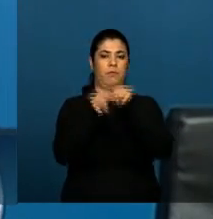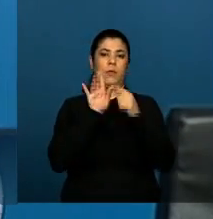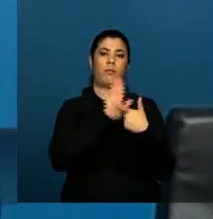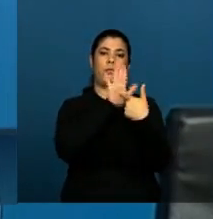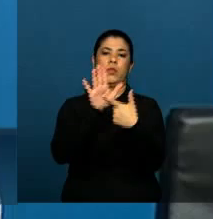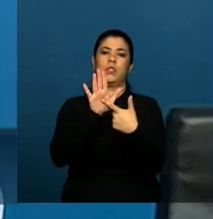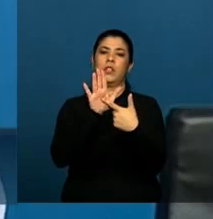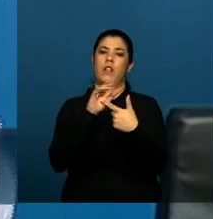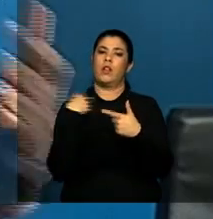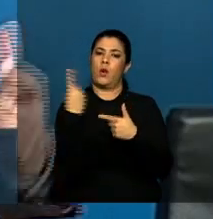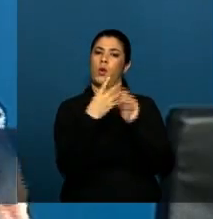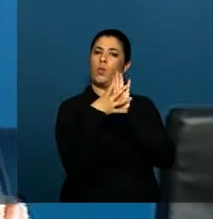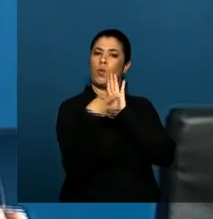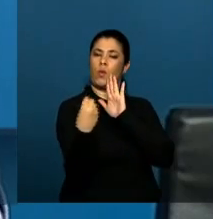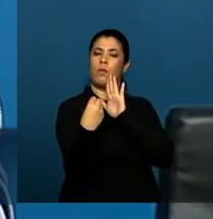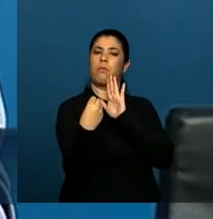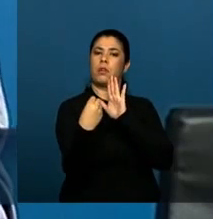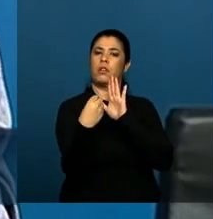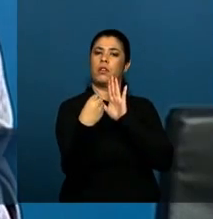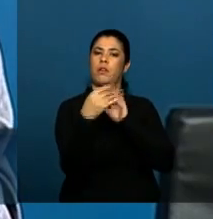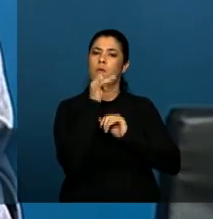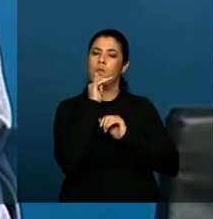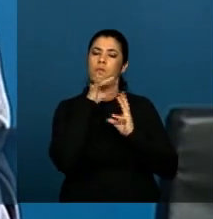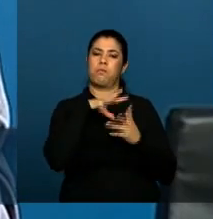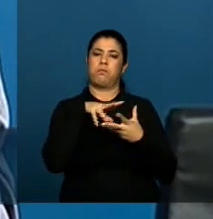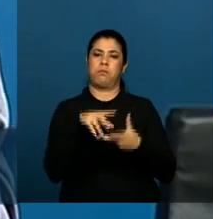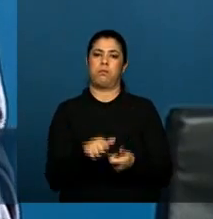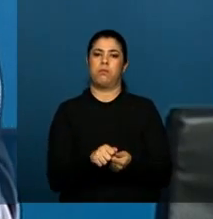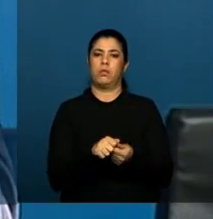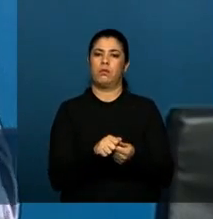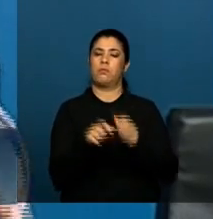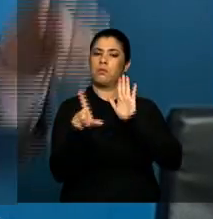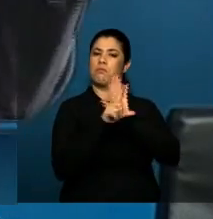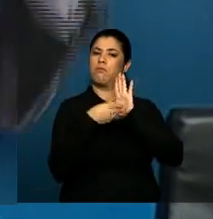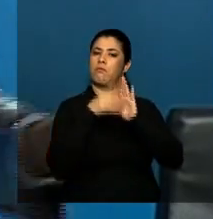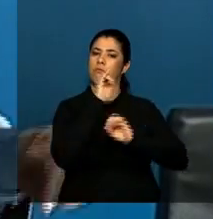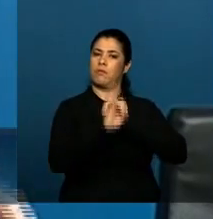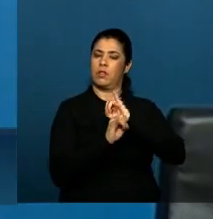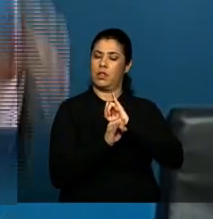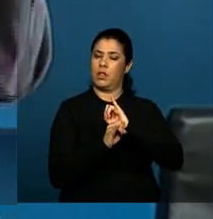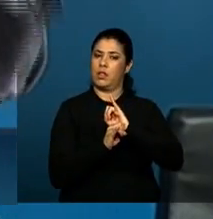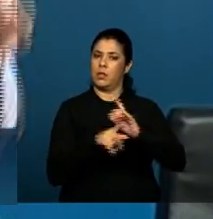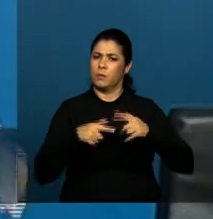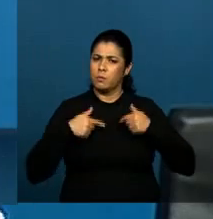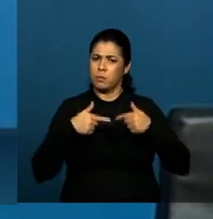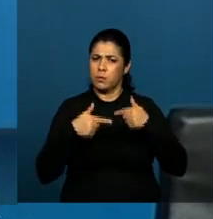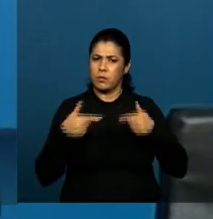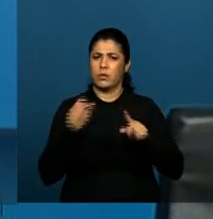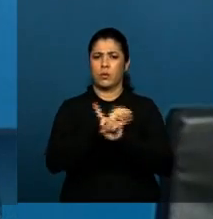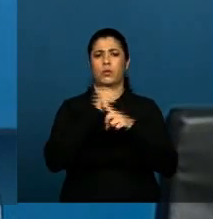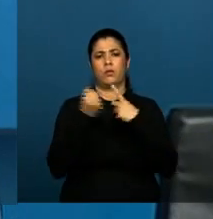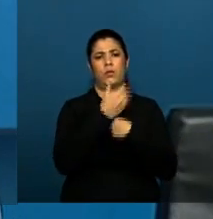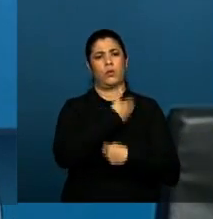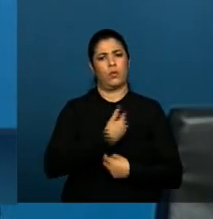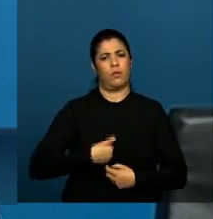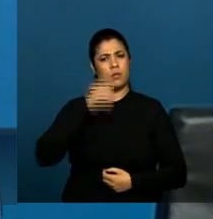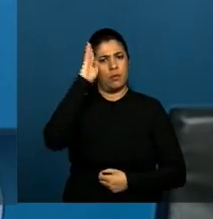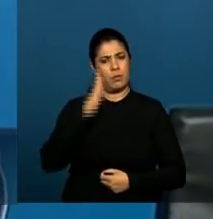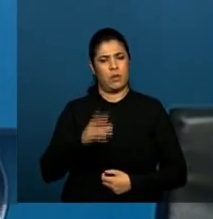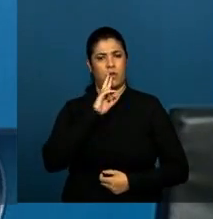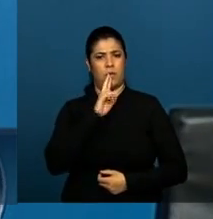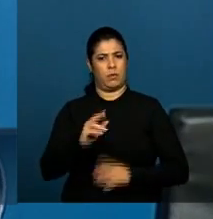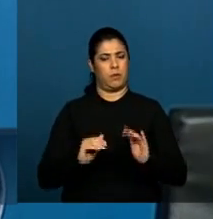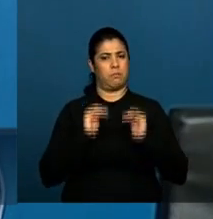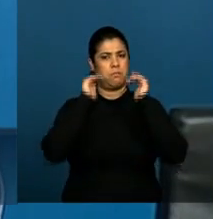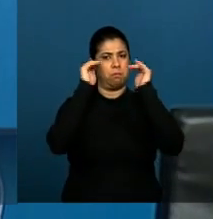um exemplo ao mundo. E esse é o desafio que nós temos. Um desafio que tenho certeza que o governo brasileiro e a sociedade brasileira responderão à altura